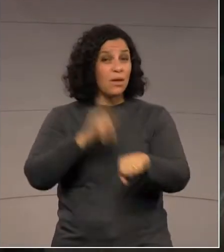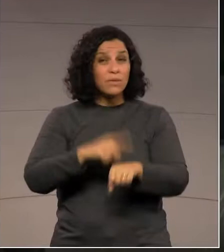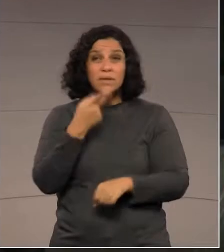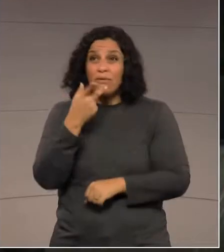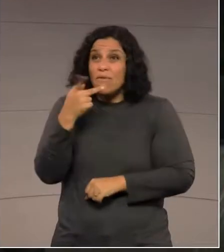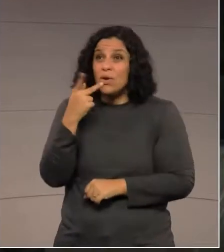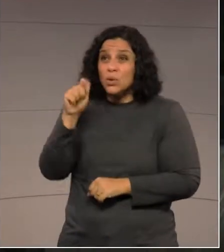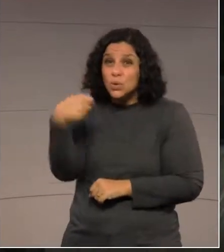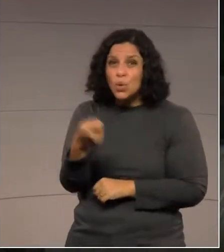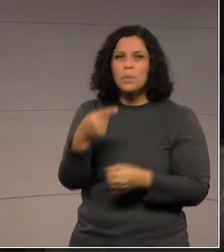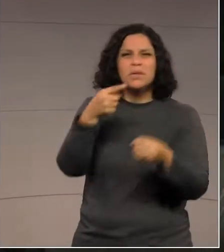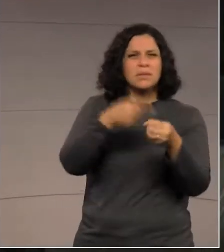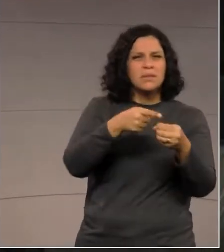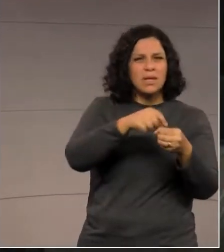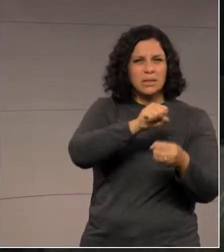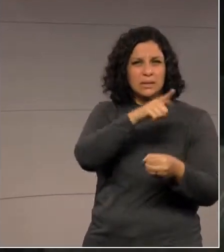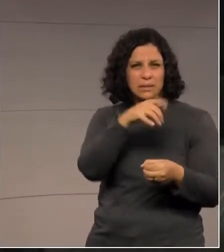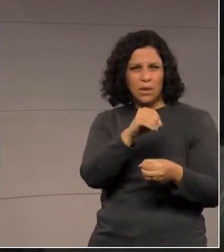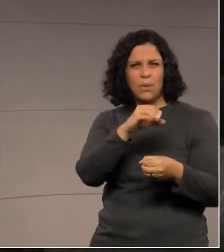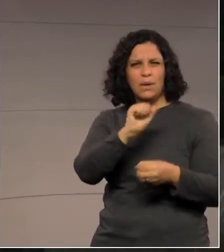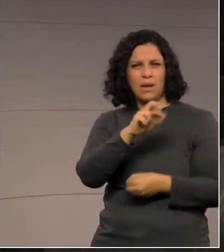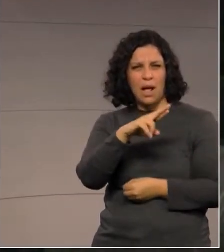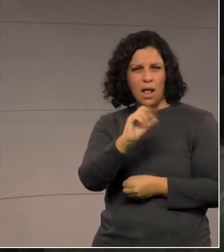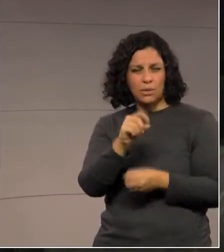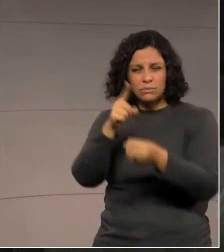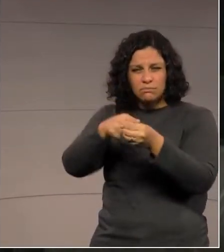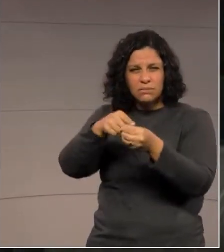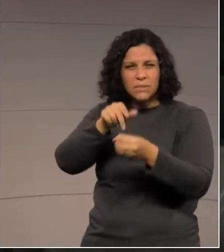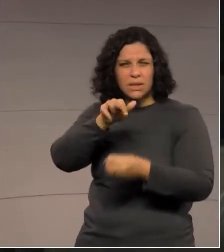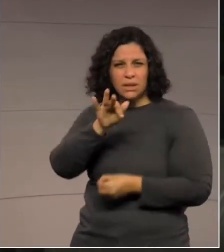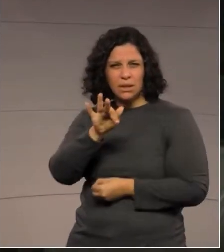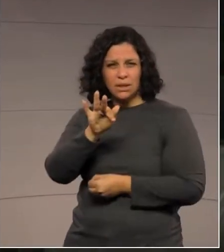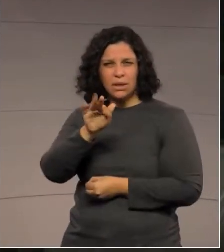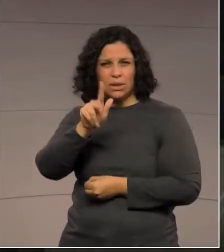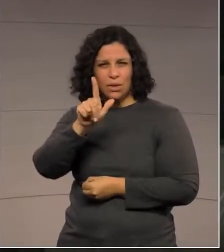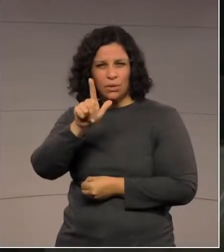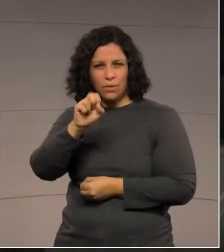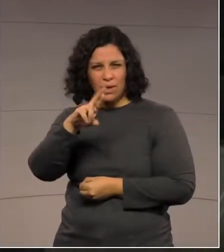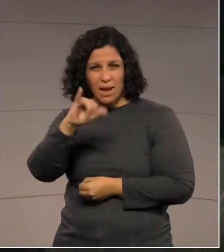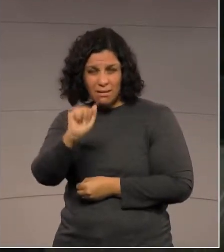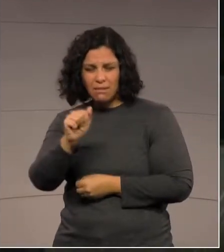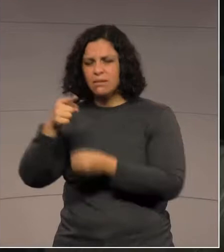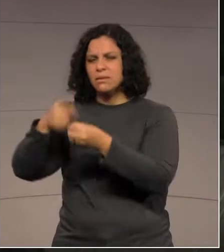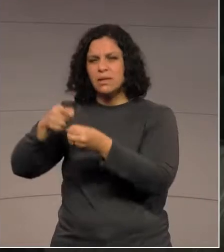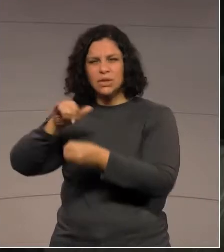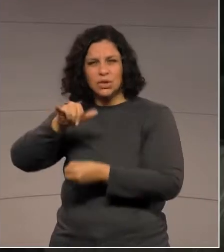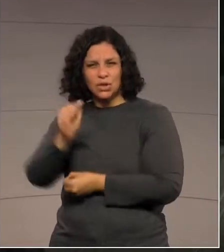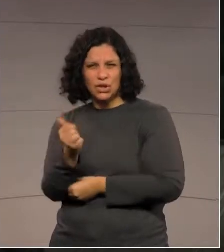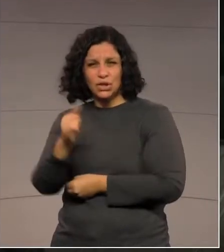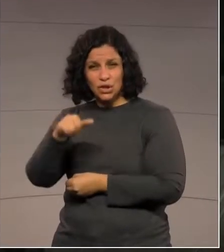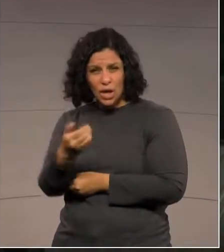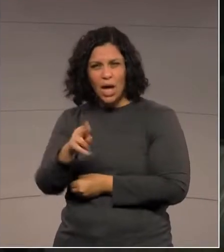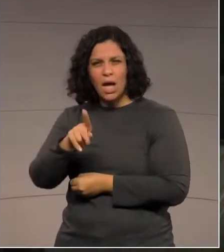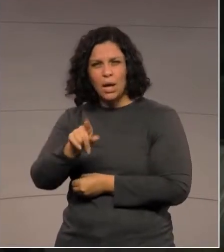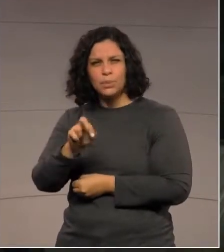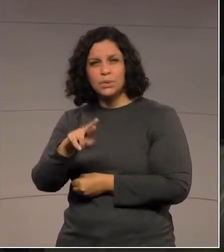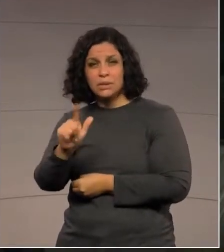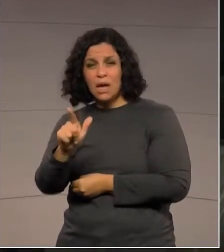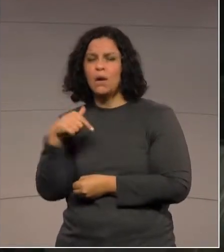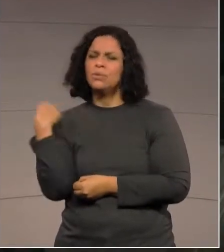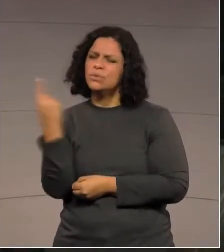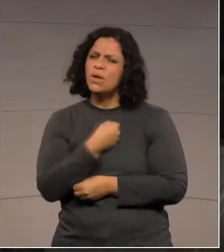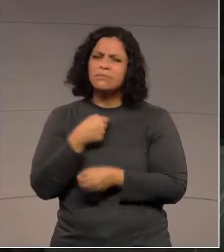ali sobre São Carlos, sobre Floraí, sobre Japurá, nós fizemos uma votação muito boa,